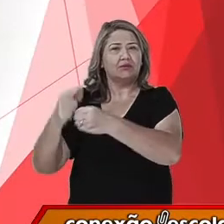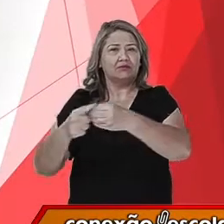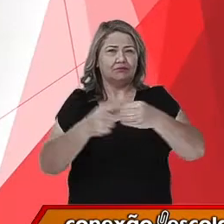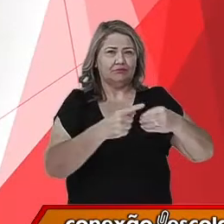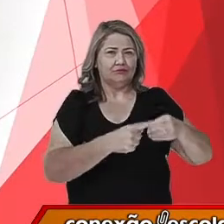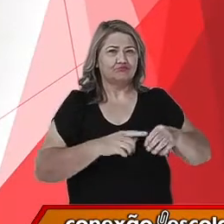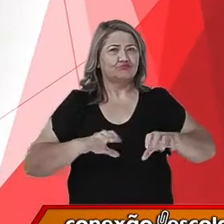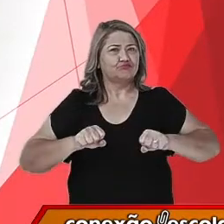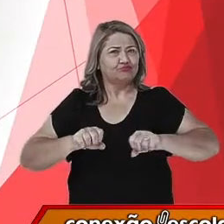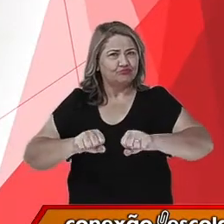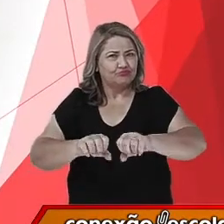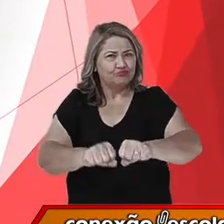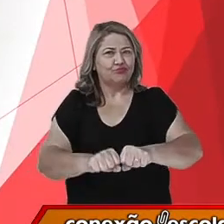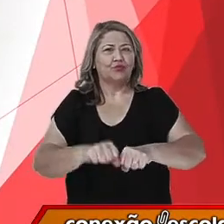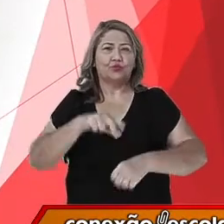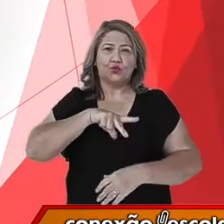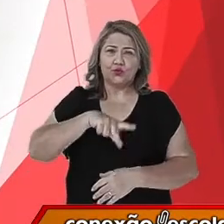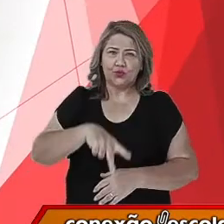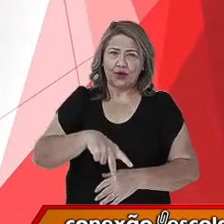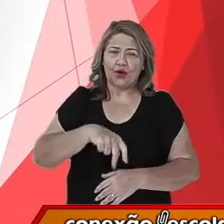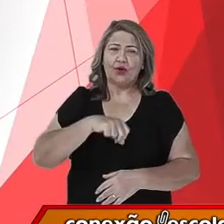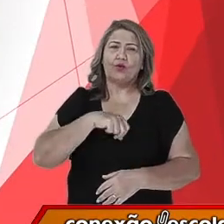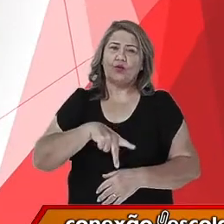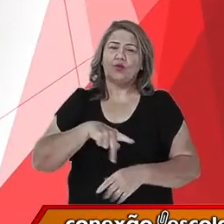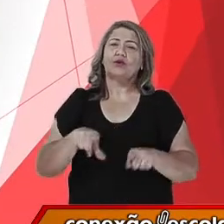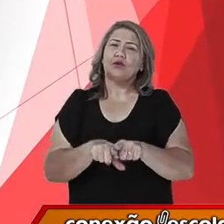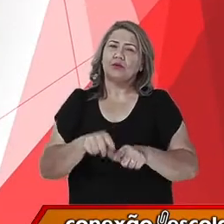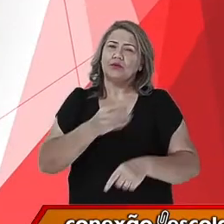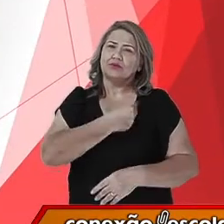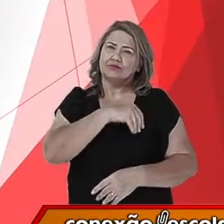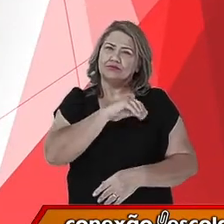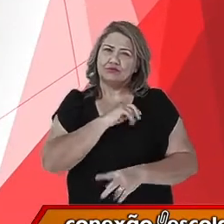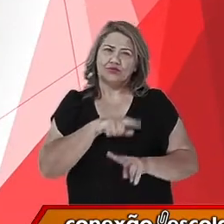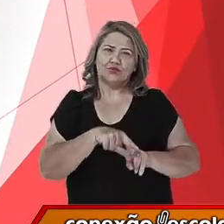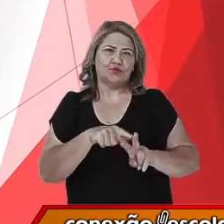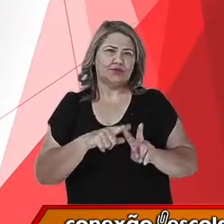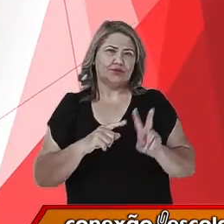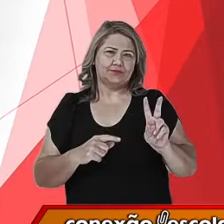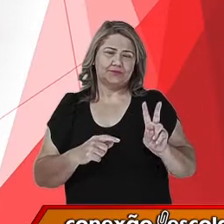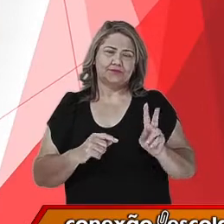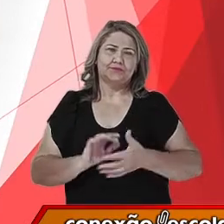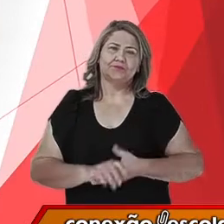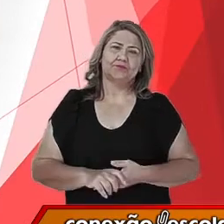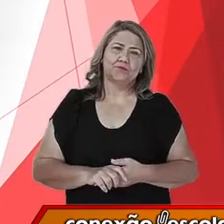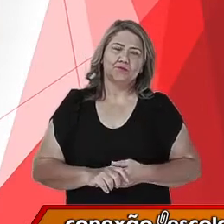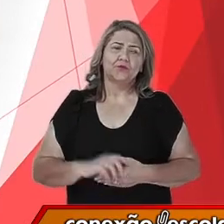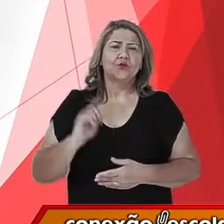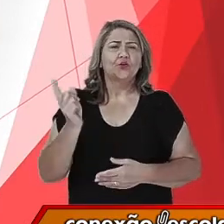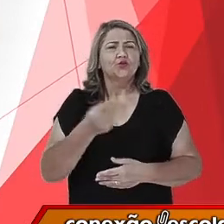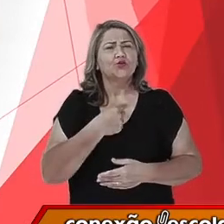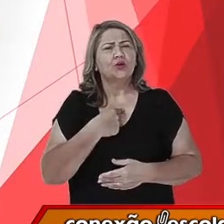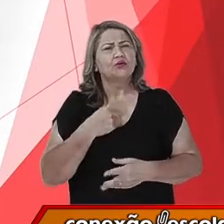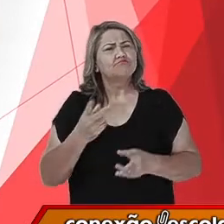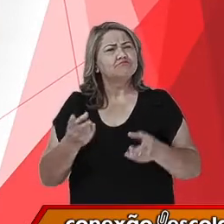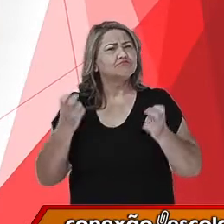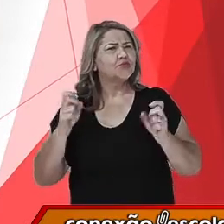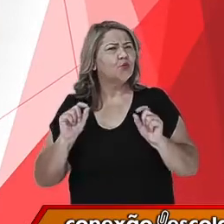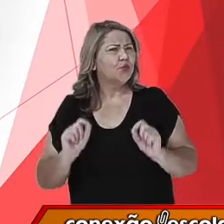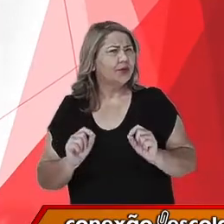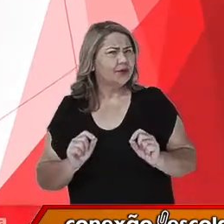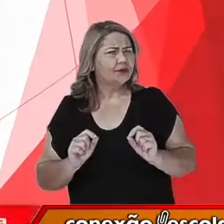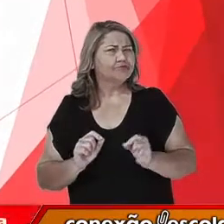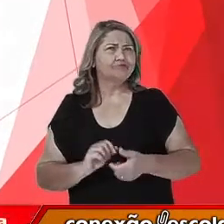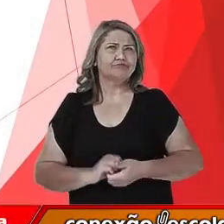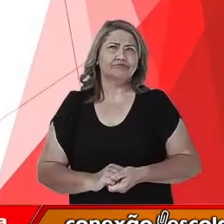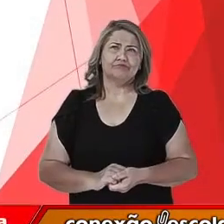colônias portuguesas, sejam as colônias espanholas. O que nós podemos perceber também